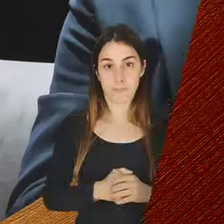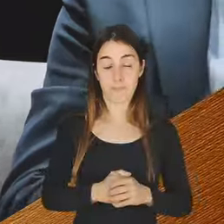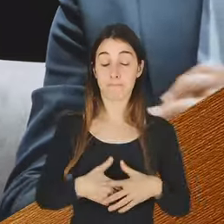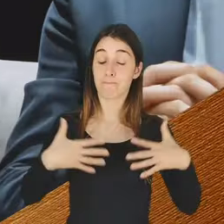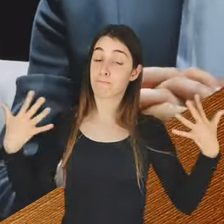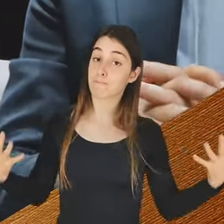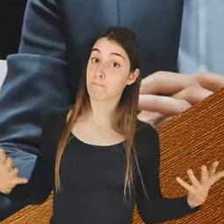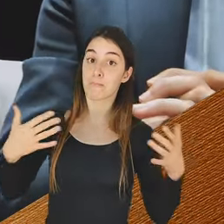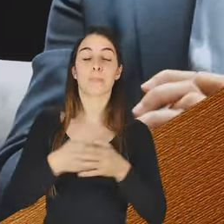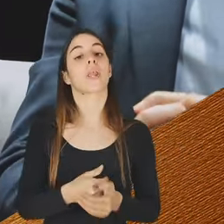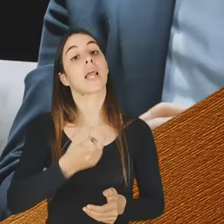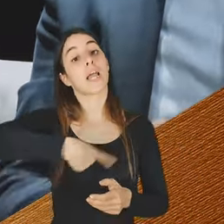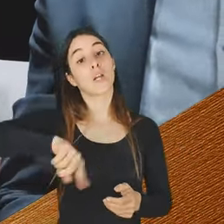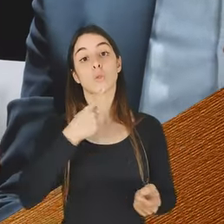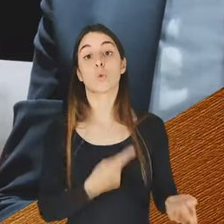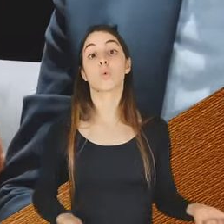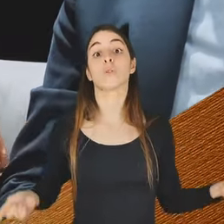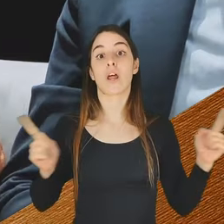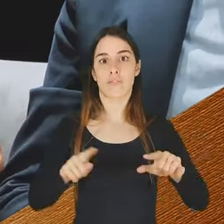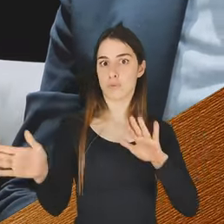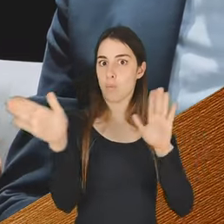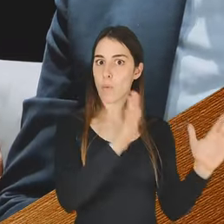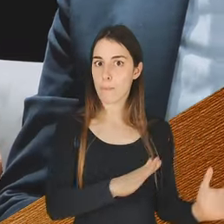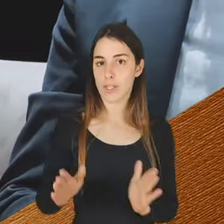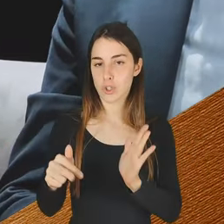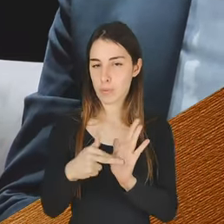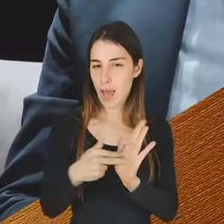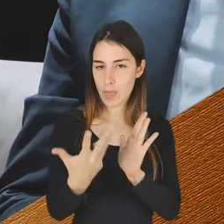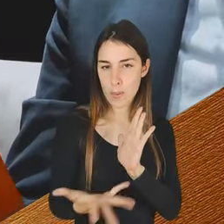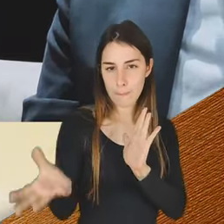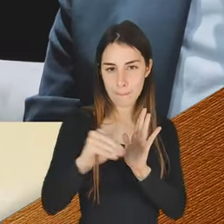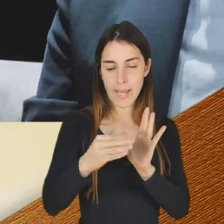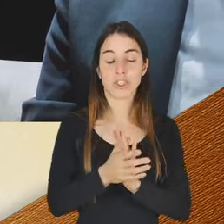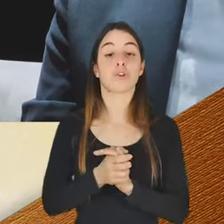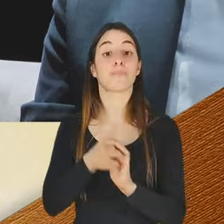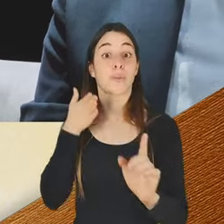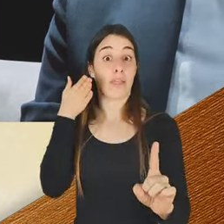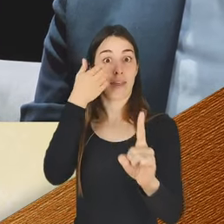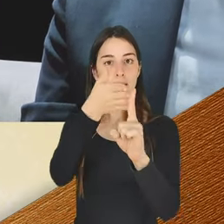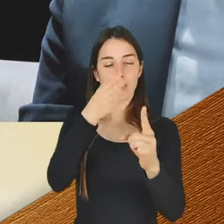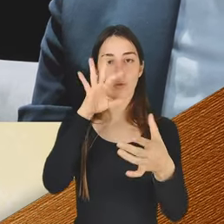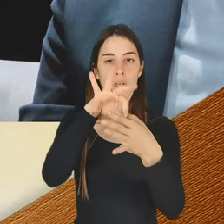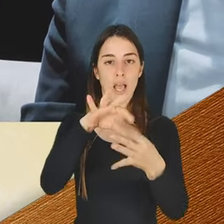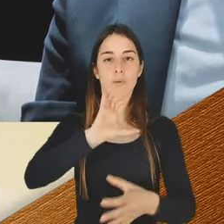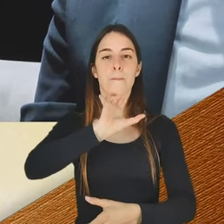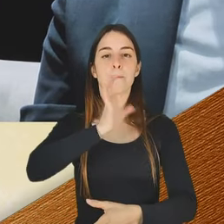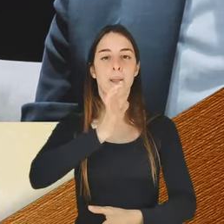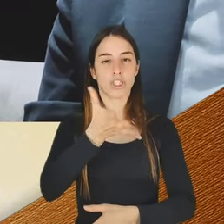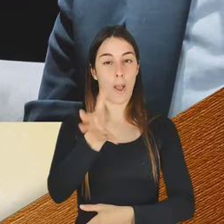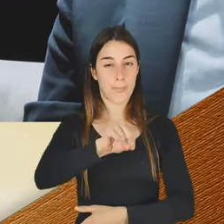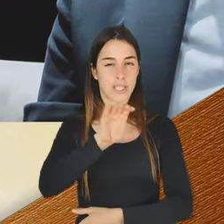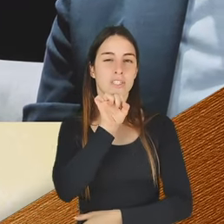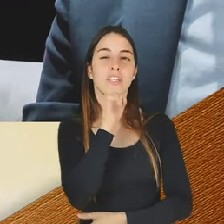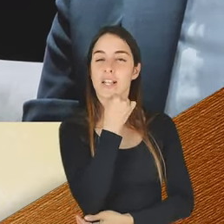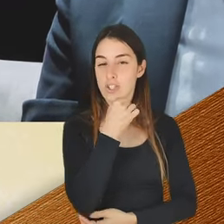E estamos então de novo no momento mais esperado. As lives mais secretas do país continuam a dar o que falar.